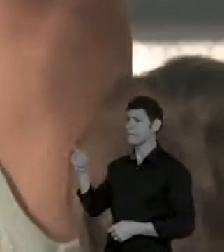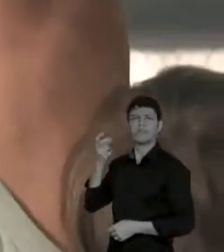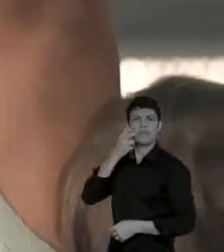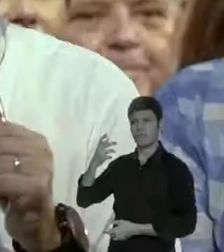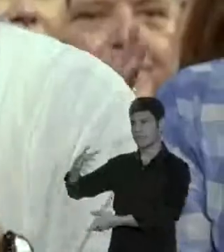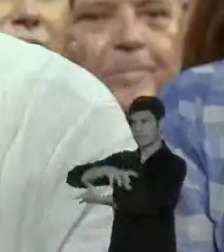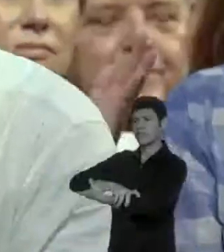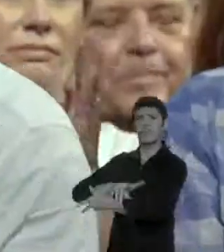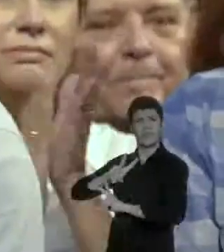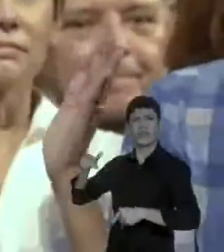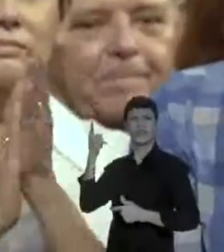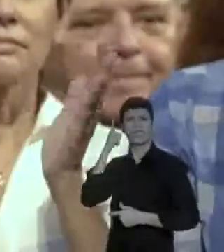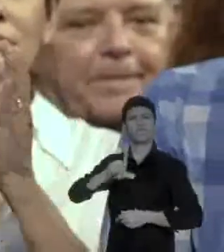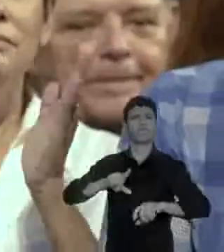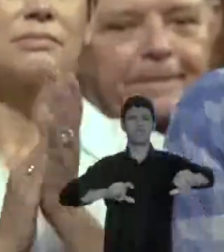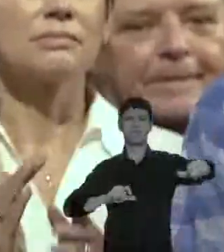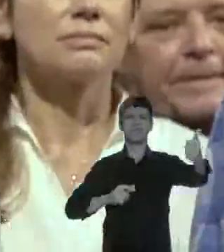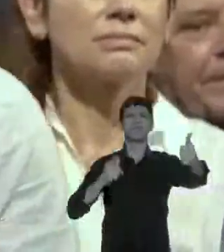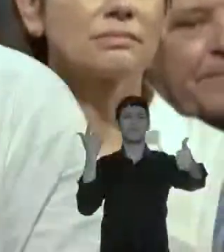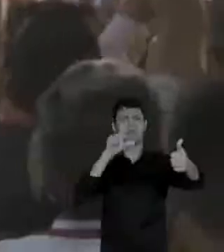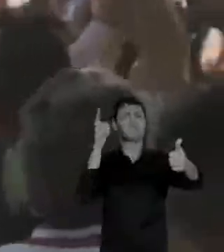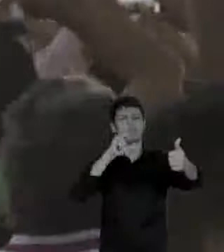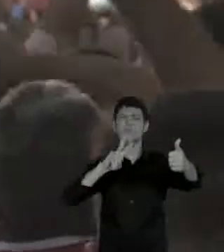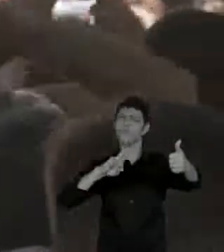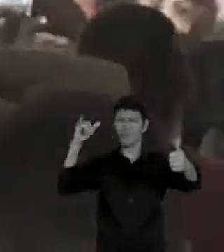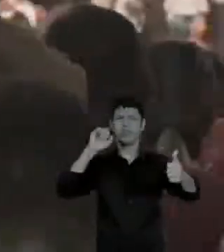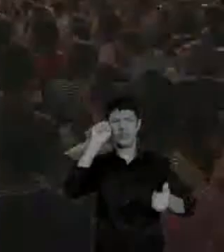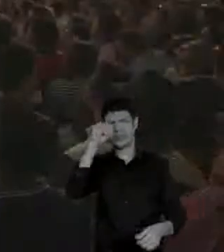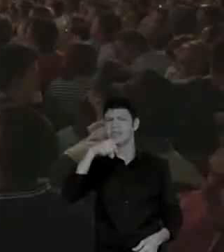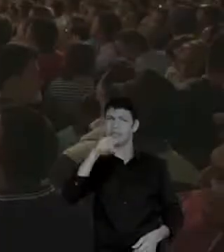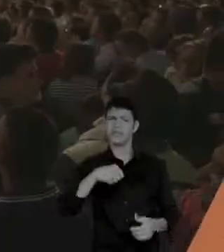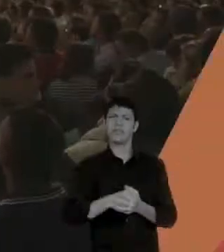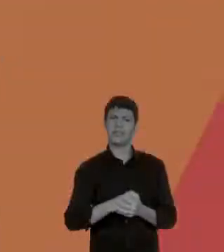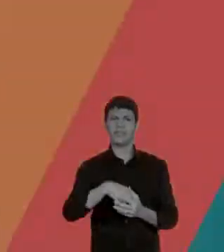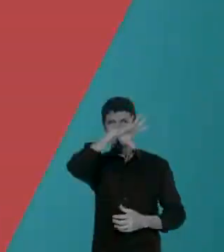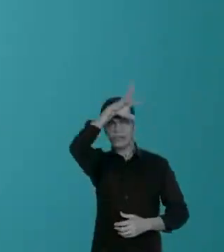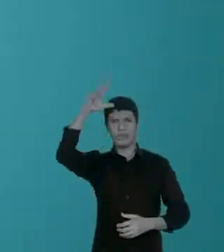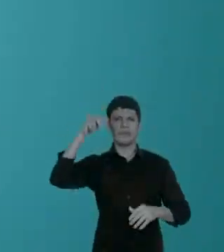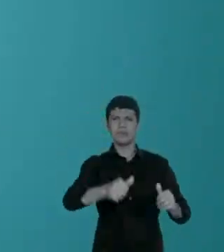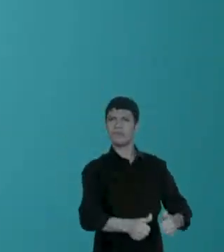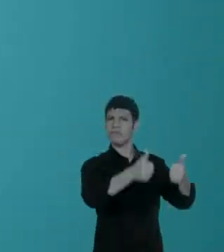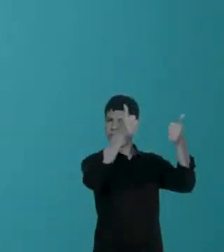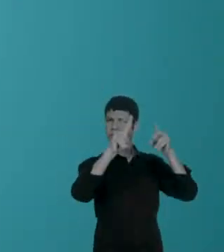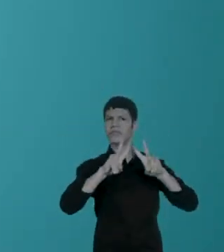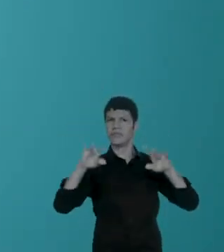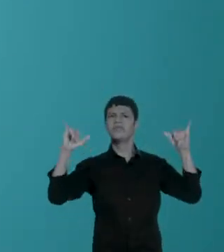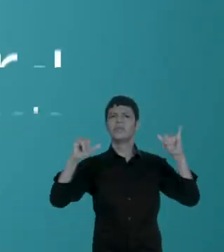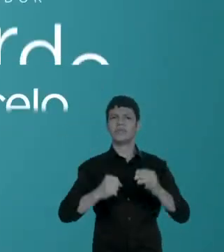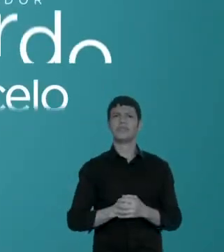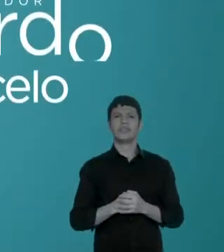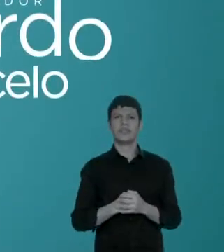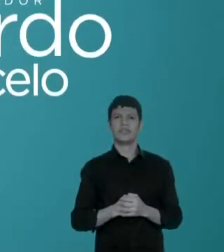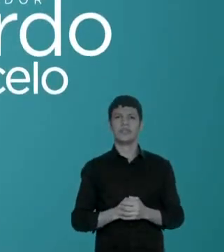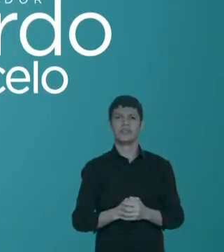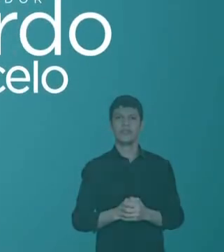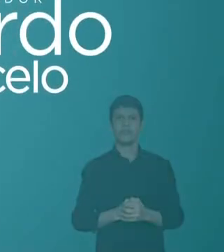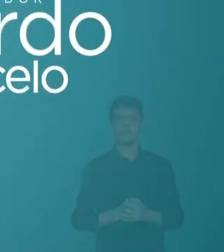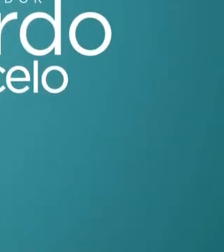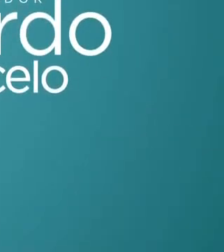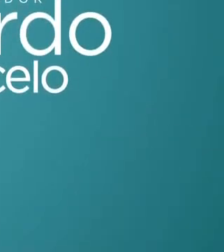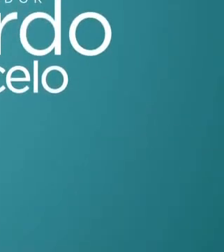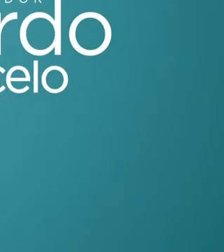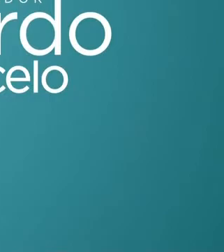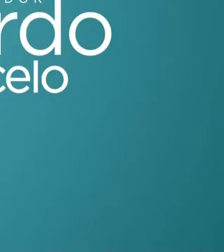vão trazer a experiência e a força para governar e dar jeito nos problemas da